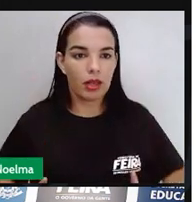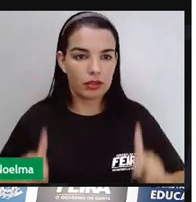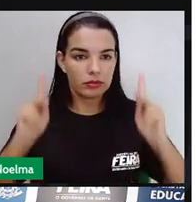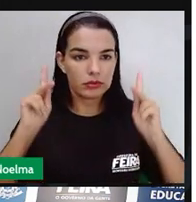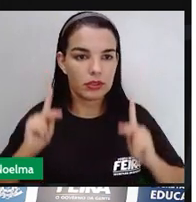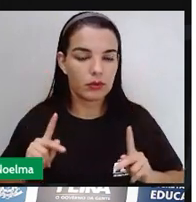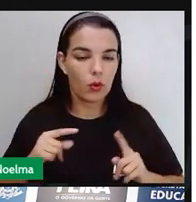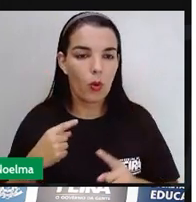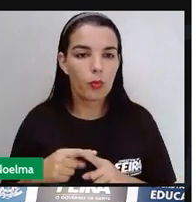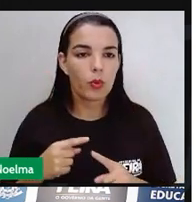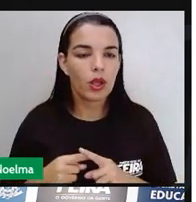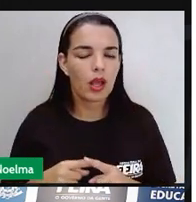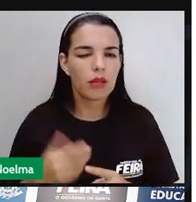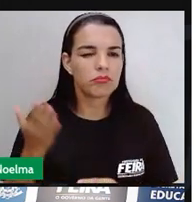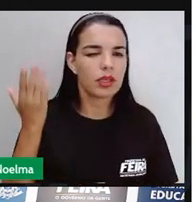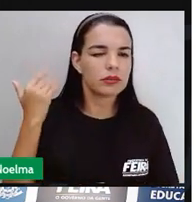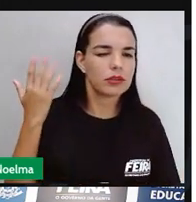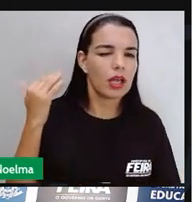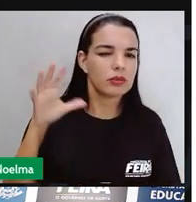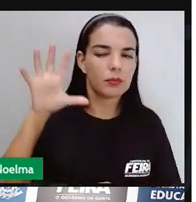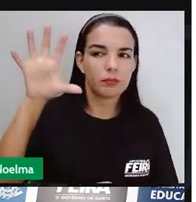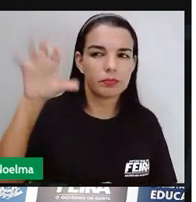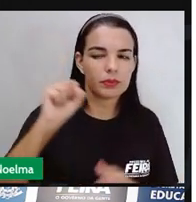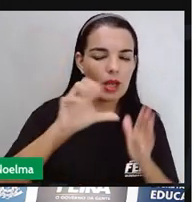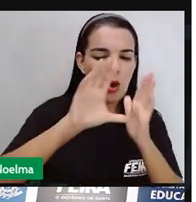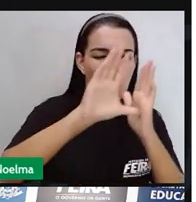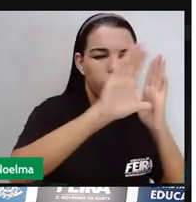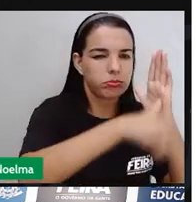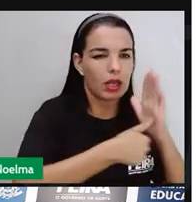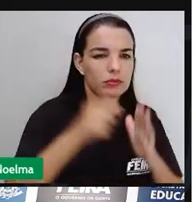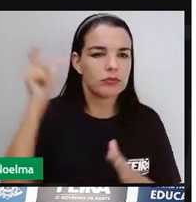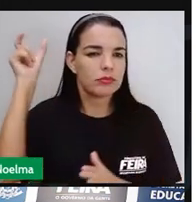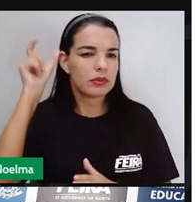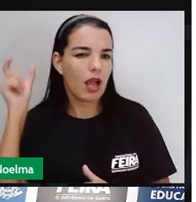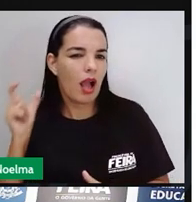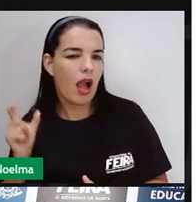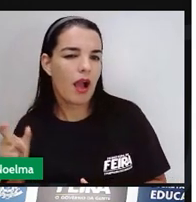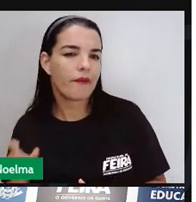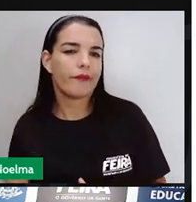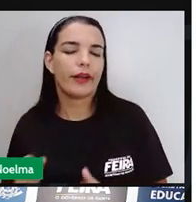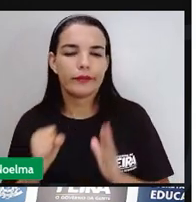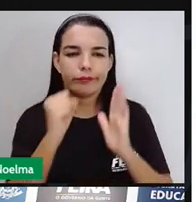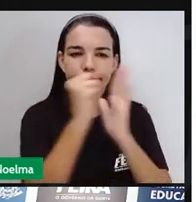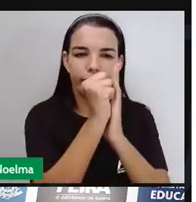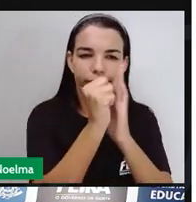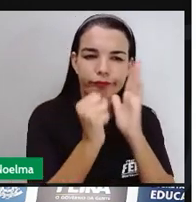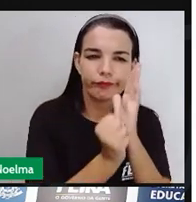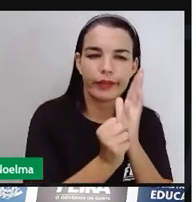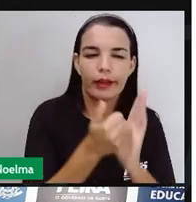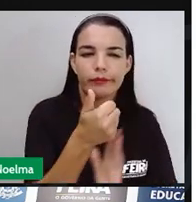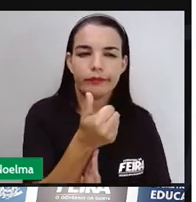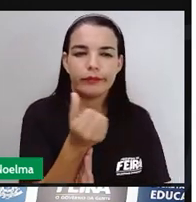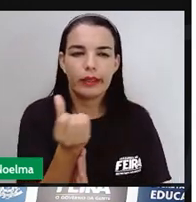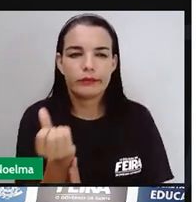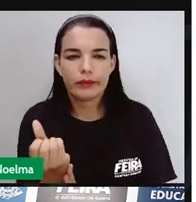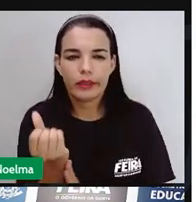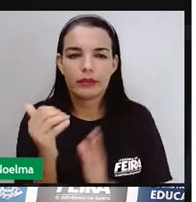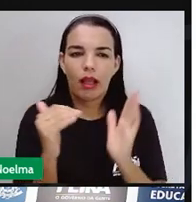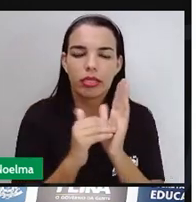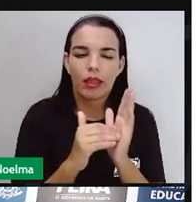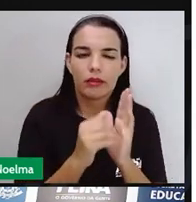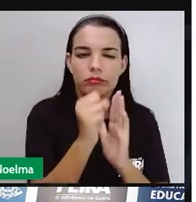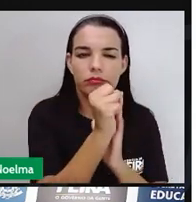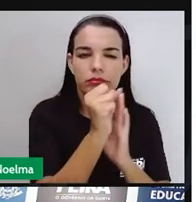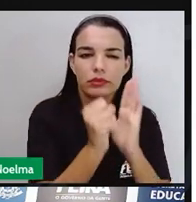capturados na África, trazidos para o Brasil lá no século XVI até o século XIX, de